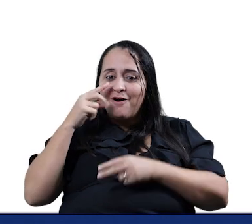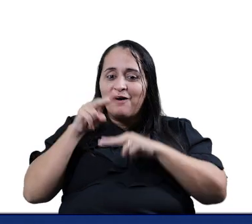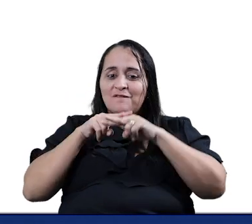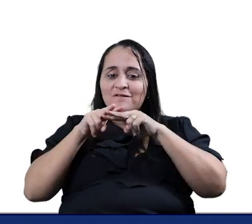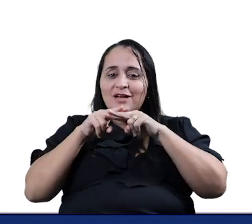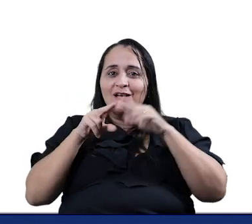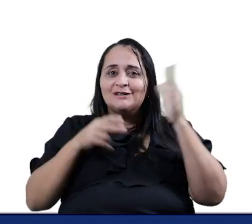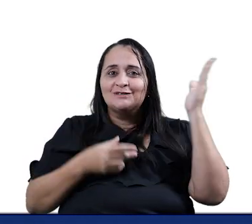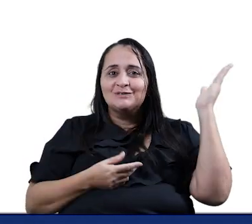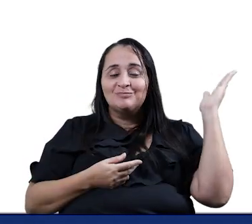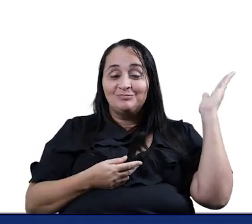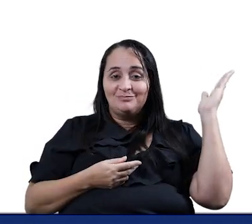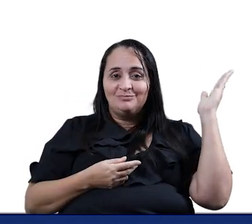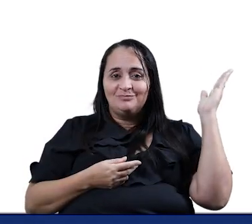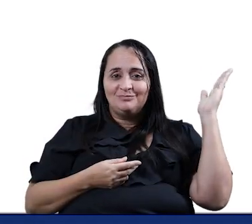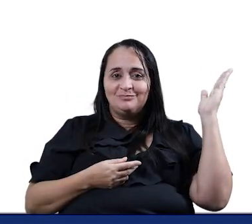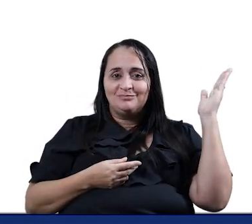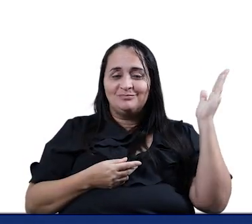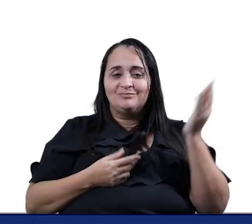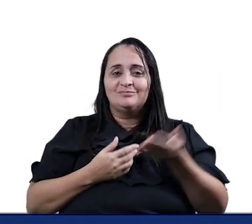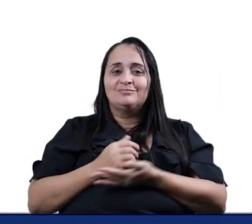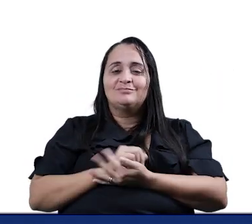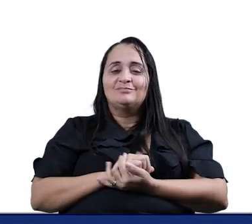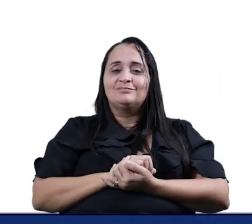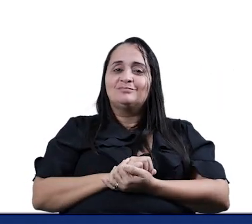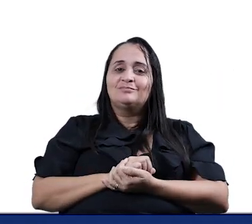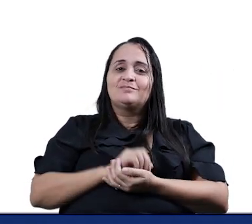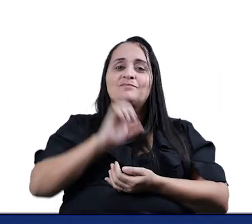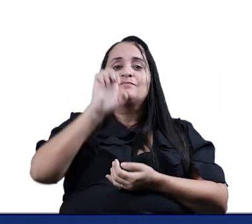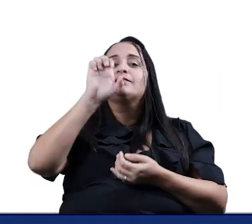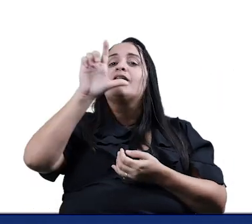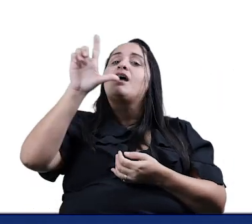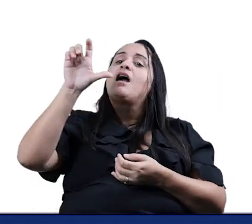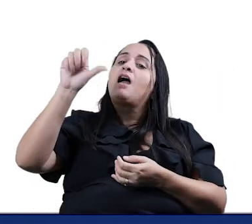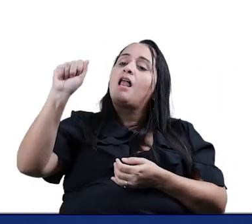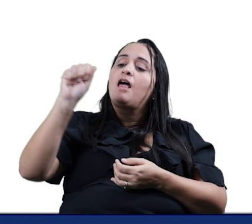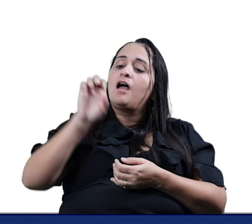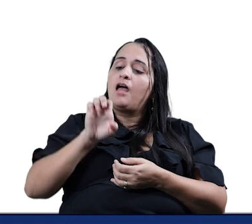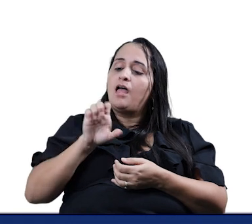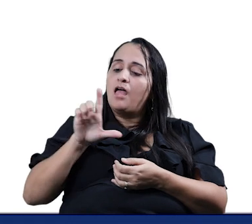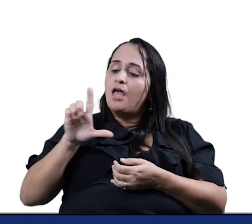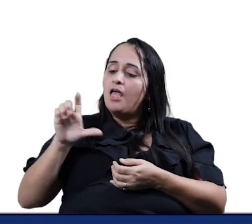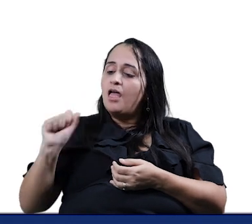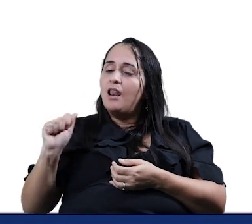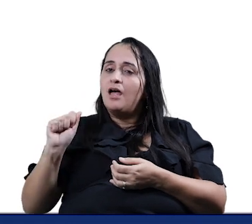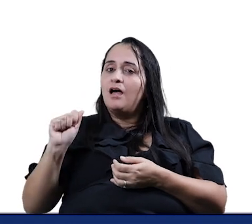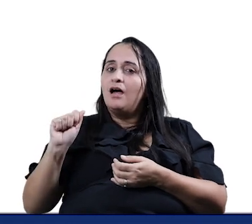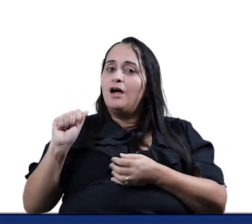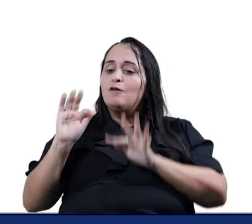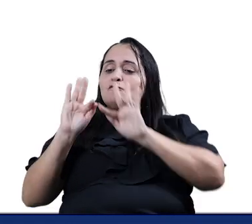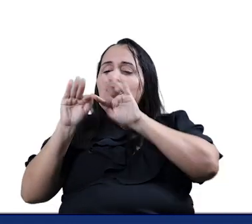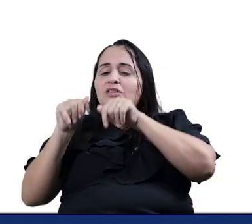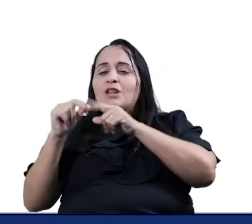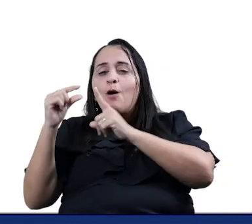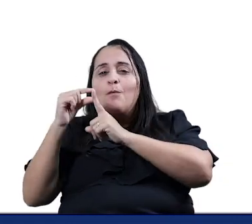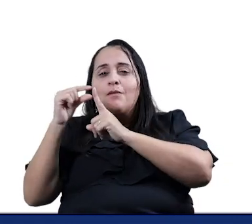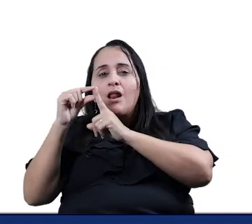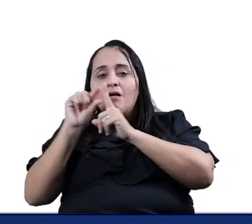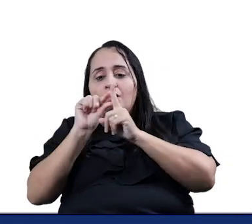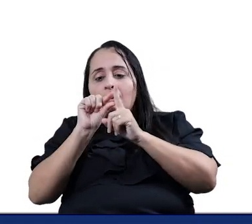Fivela Fivela Dela Ela Ela Ela Iguais